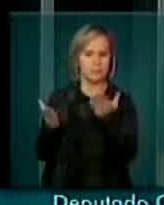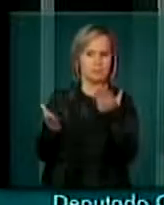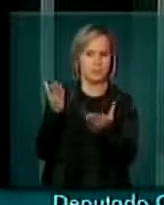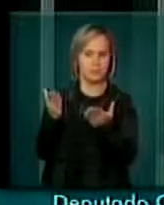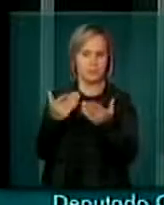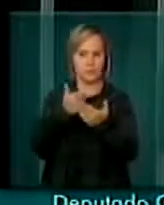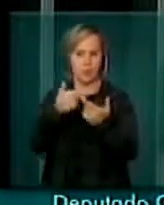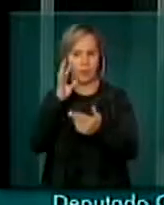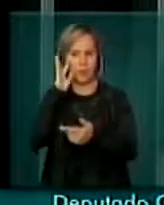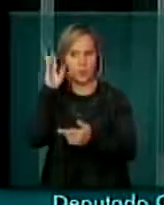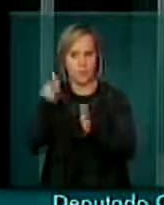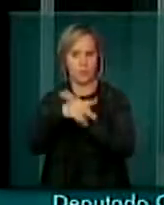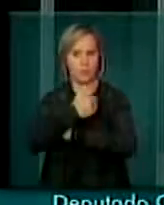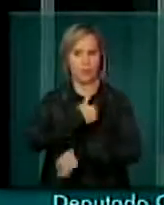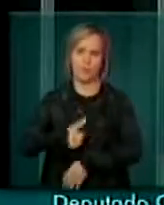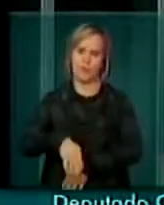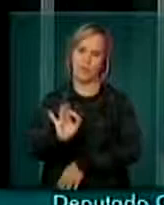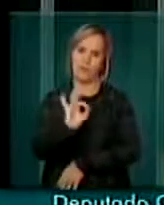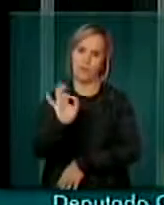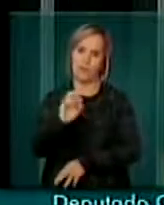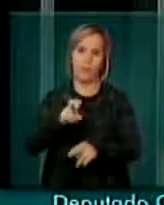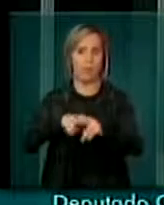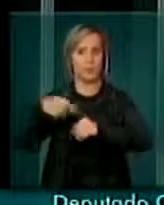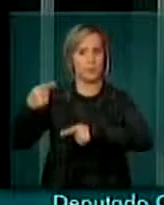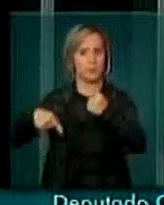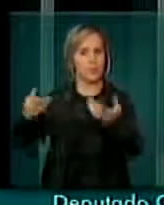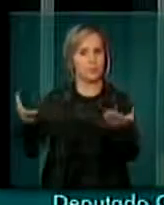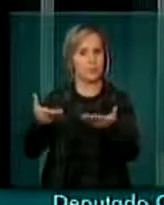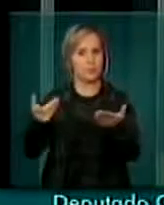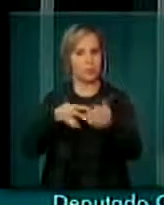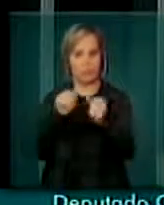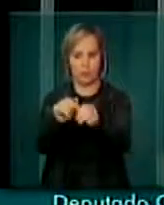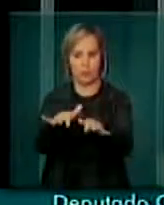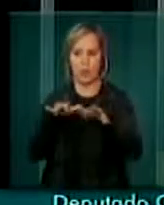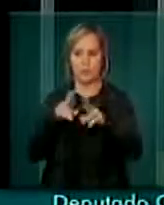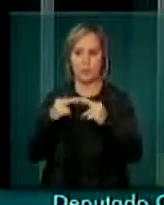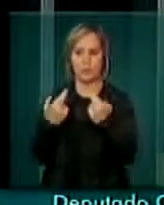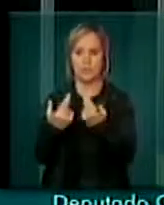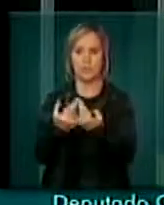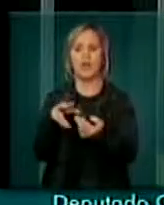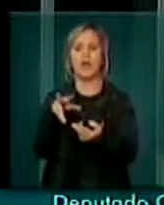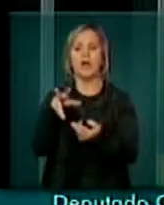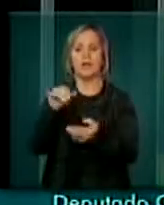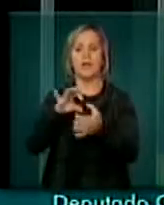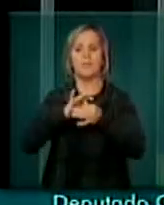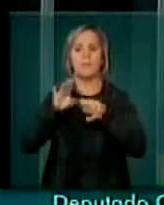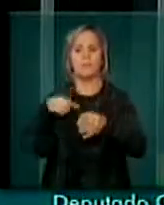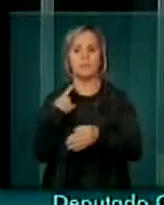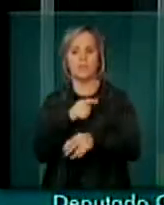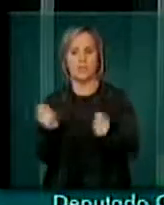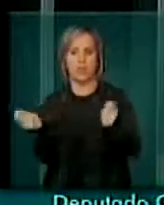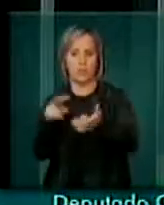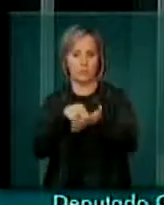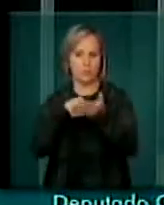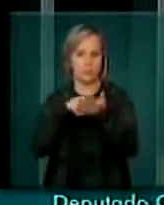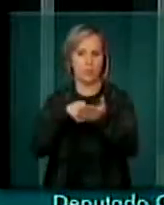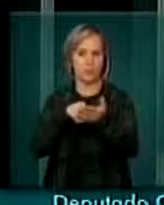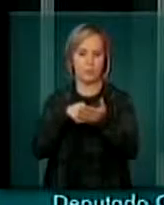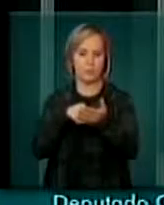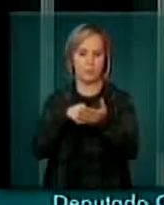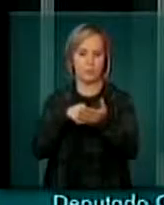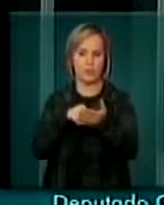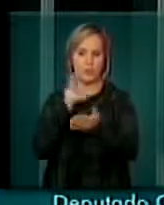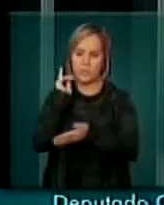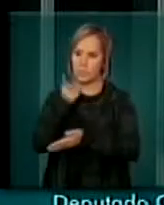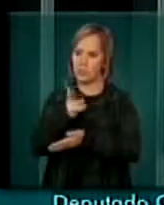imaginava o governo. Portanto, a discussão feita hoje em audiência pública vai permitir que nós possamos consolidar, senhor presidente, uma vez por todas,